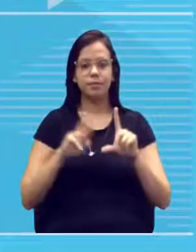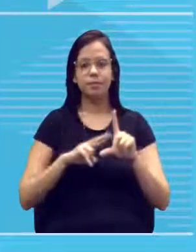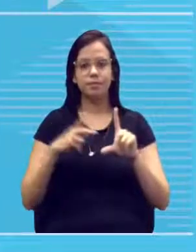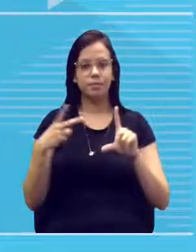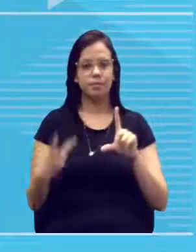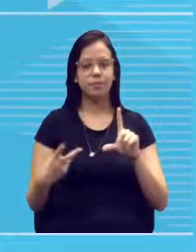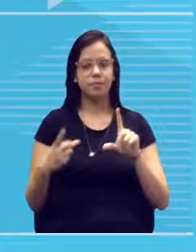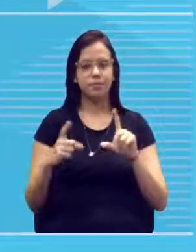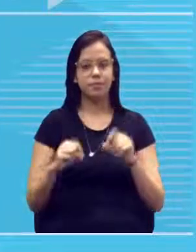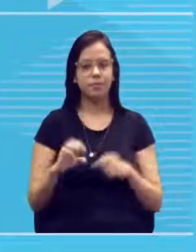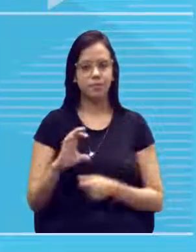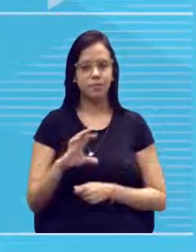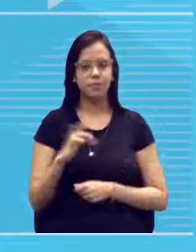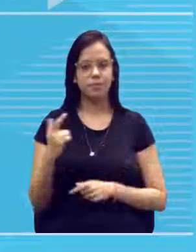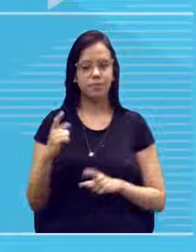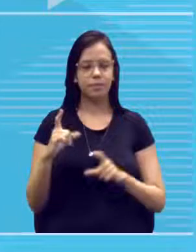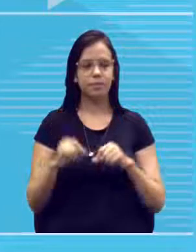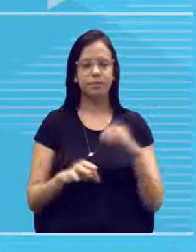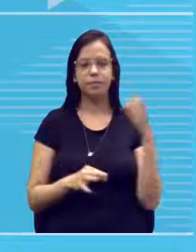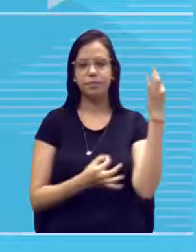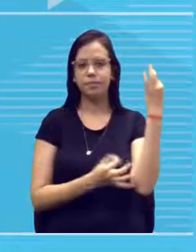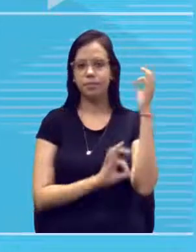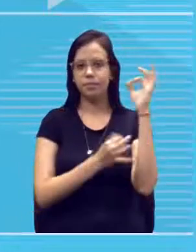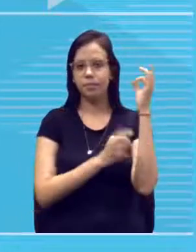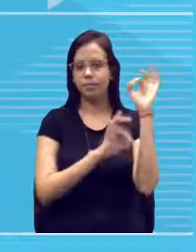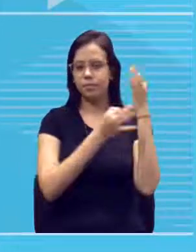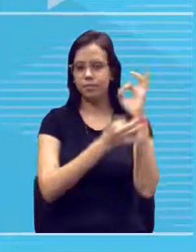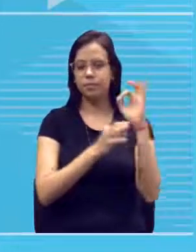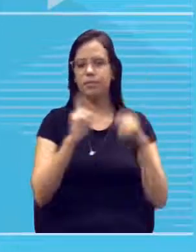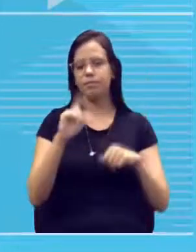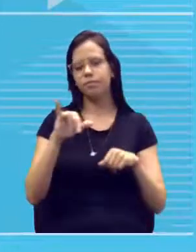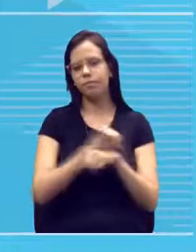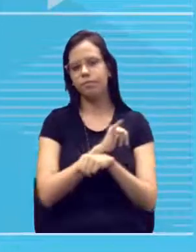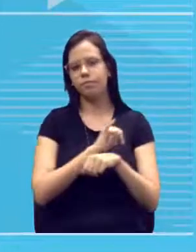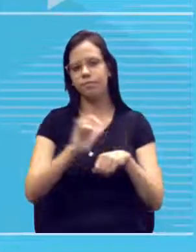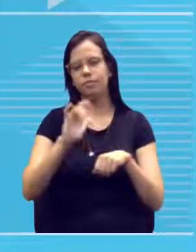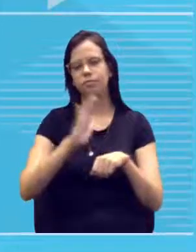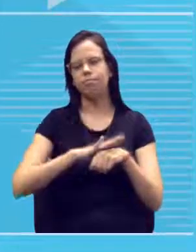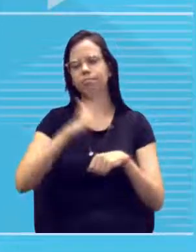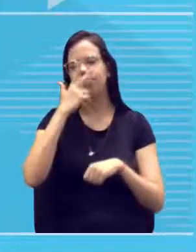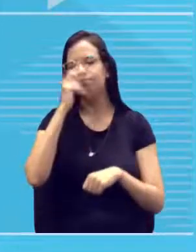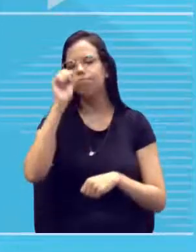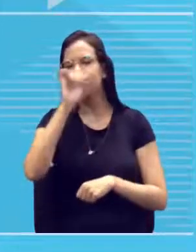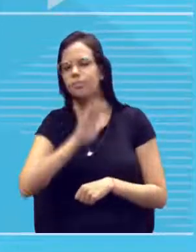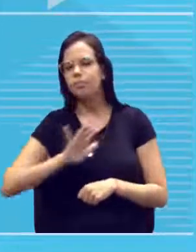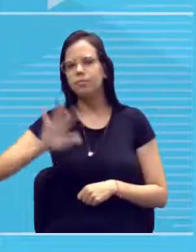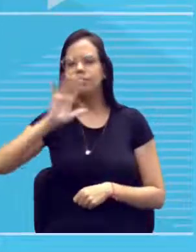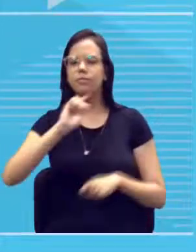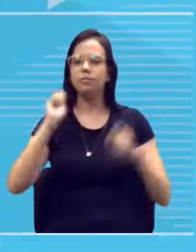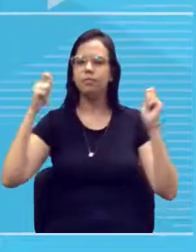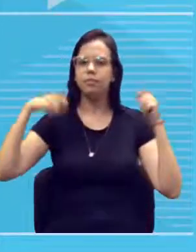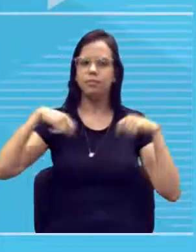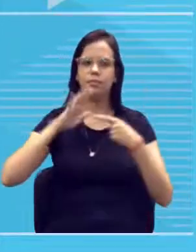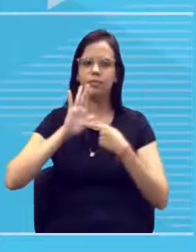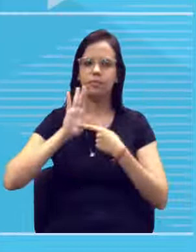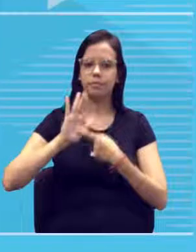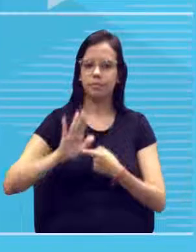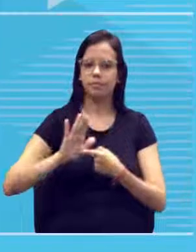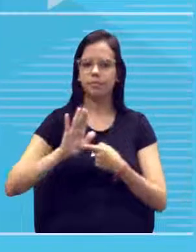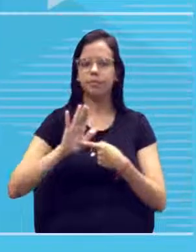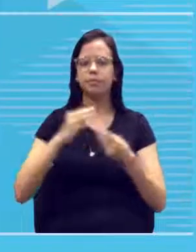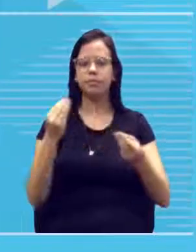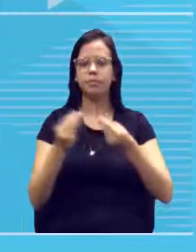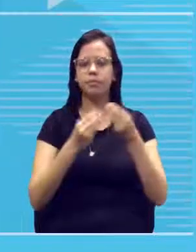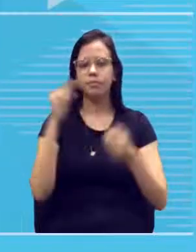Claro, a árvore genealógica é uma forma mais lúdica da gente apresentar essa